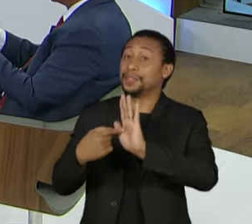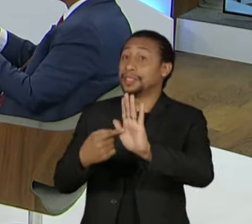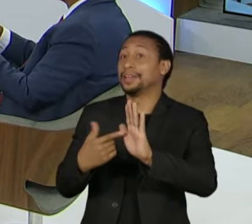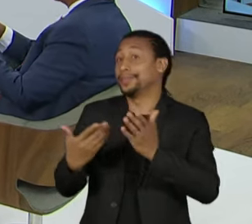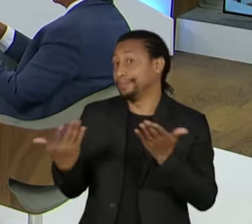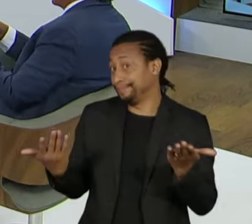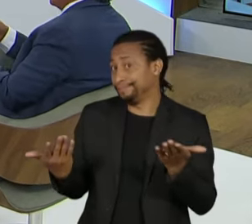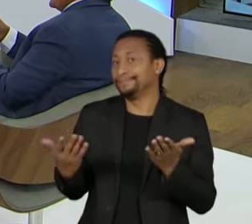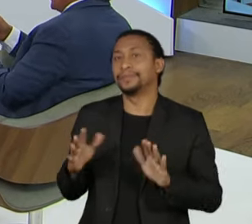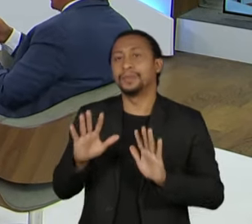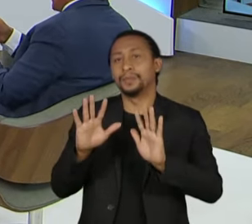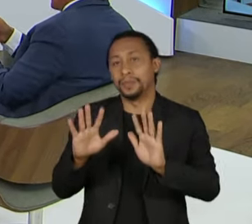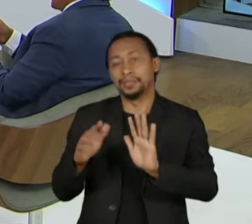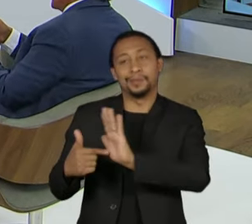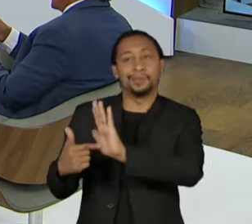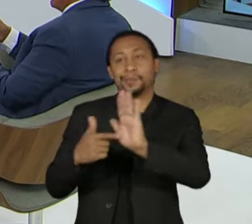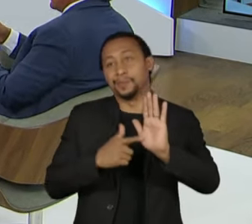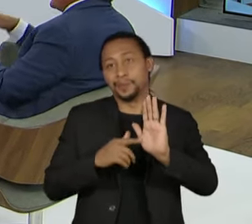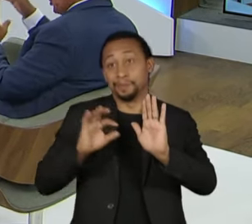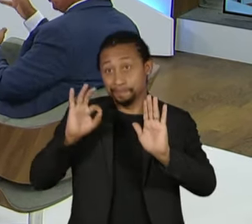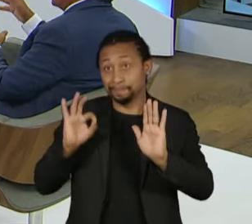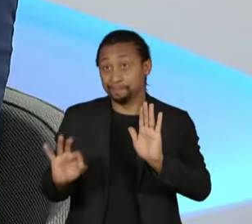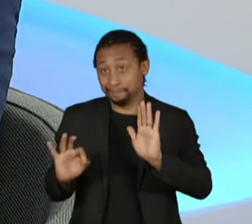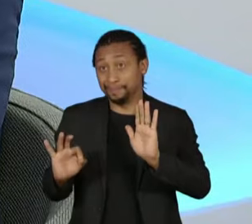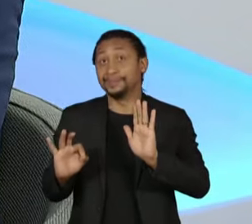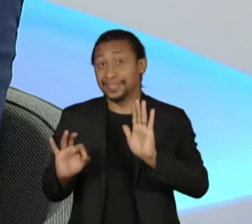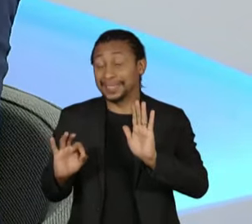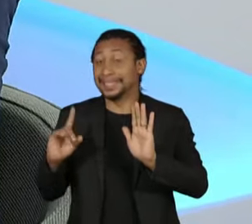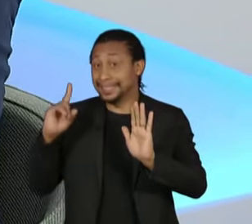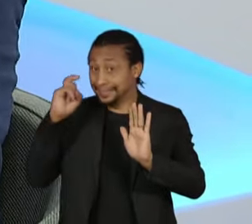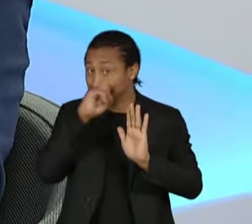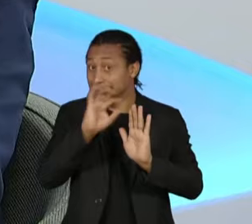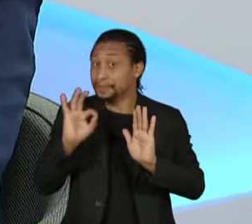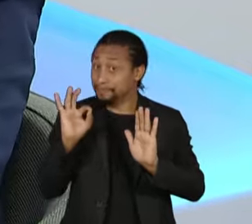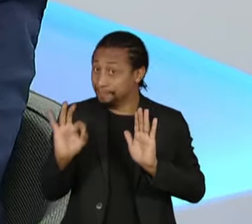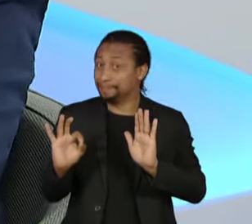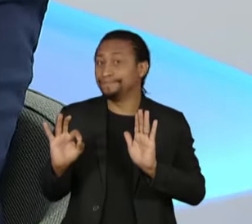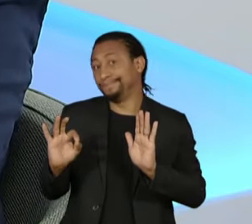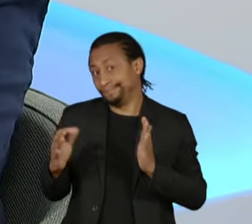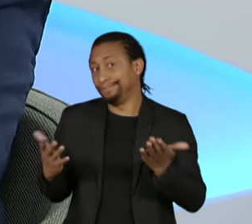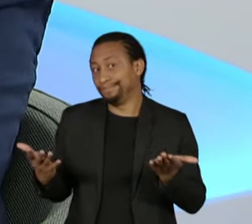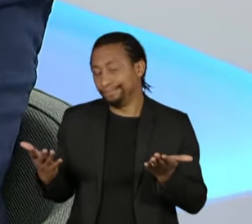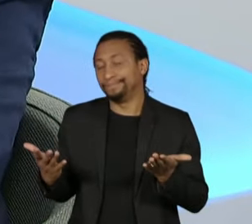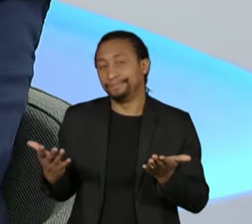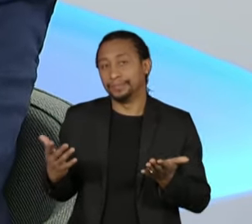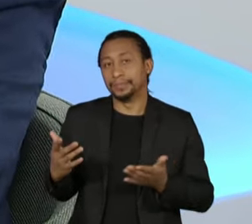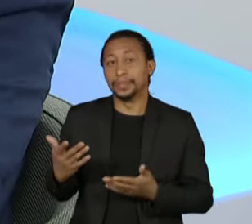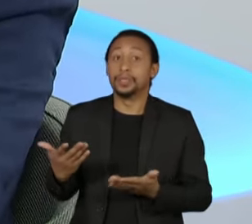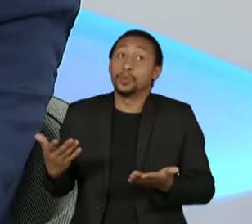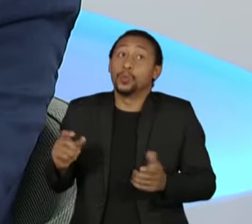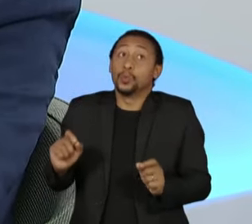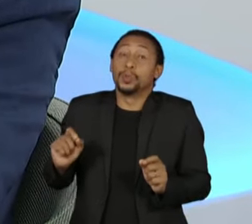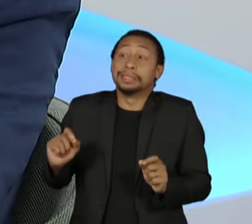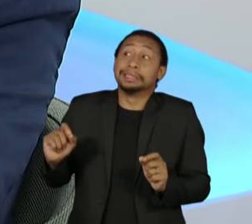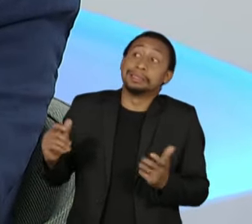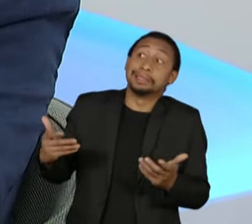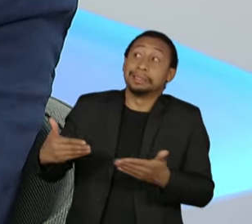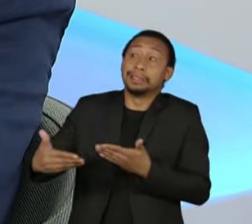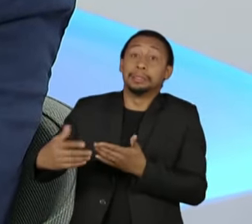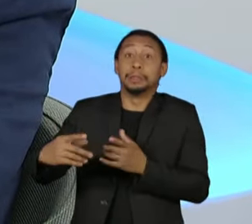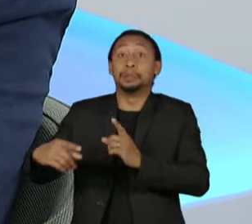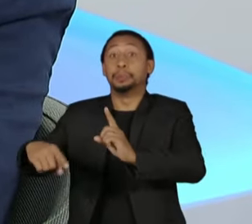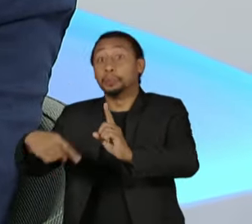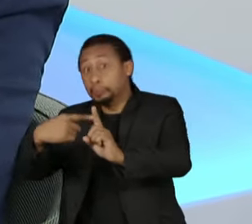mas eu lhe digo que é uma realidade bem mais dura, na minha opinião, acho que a única coisa de positivo que a gente pode